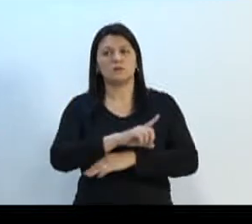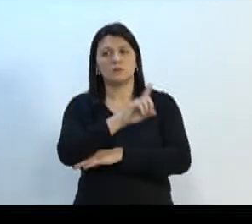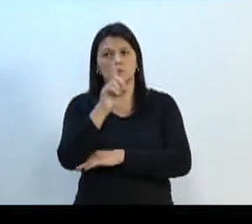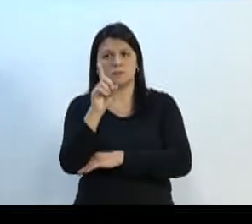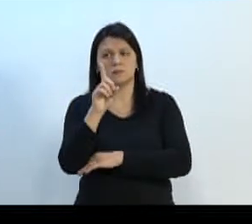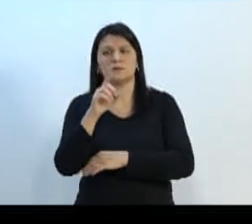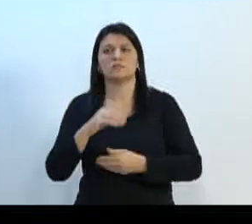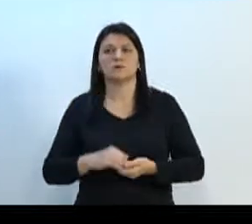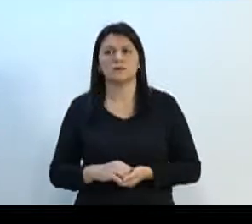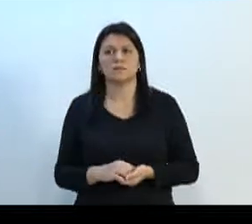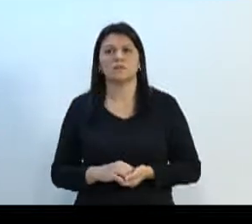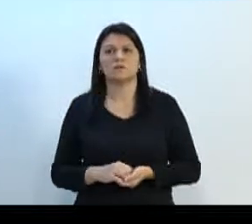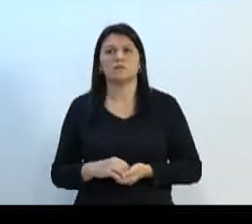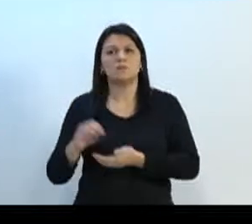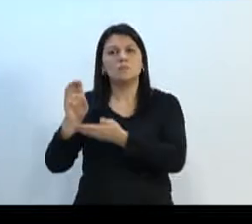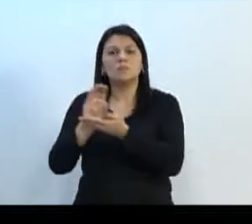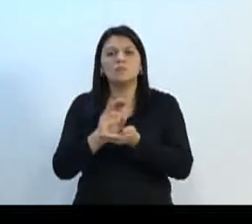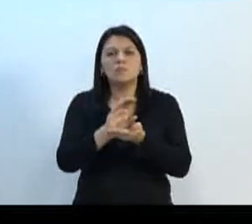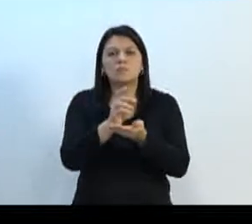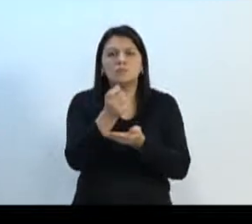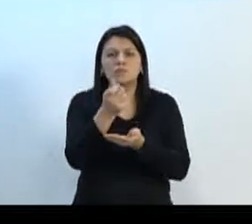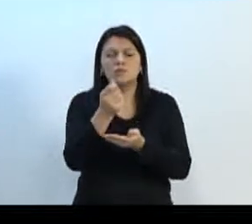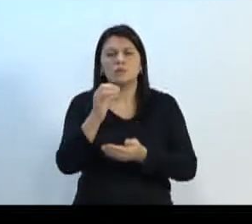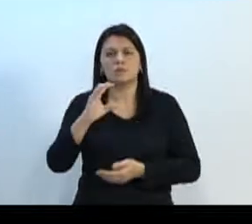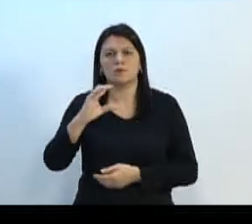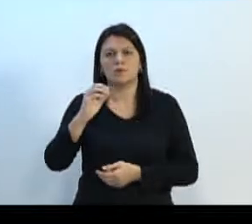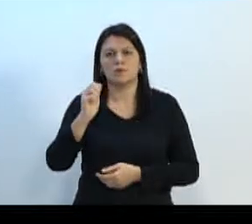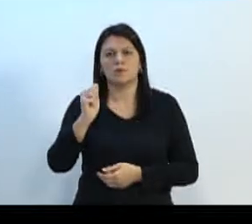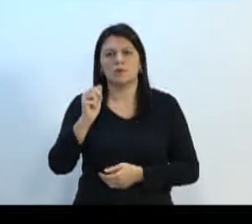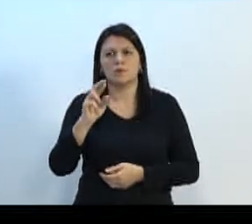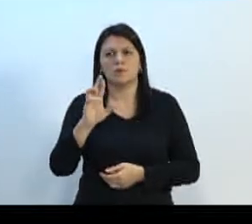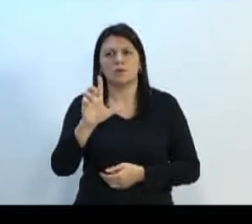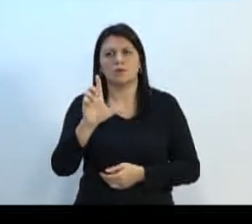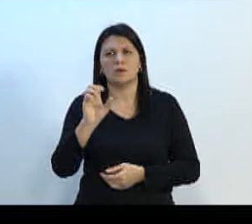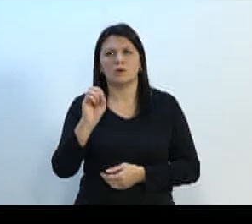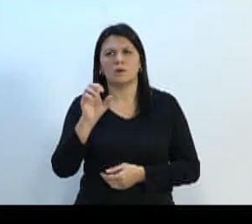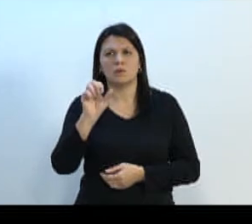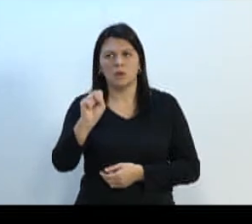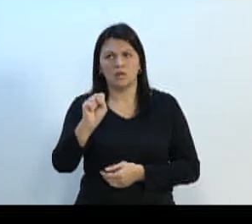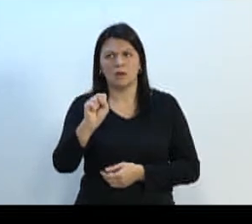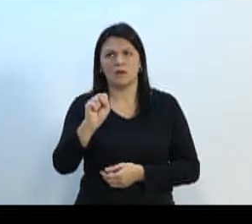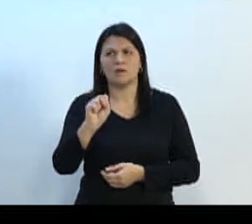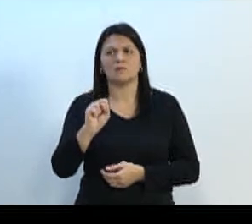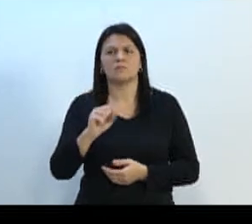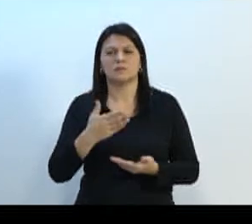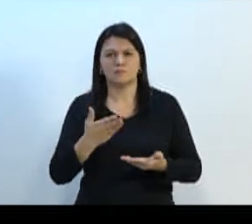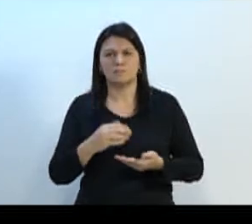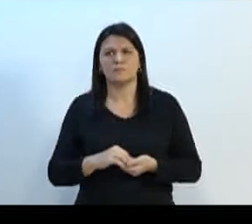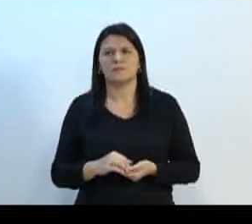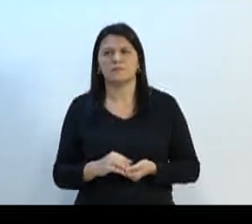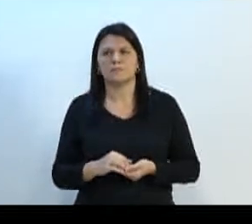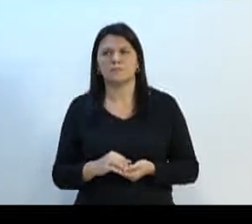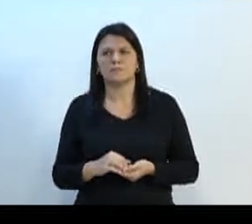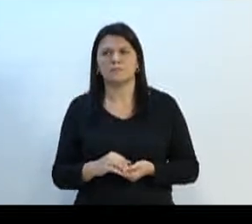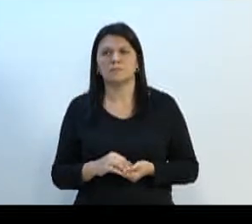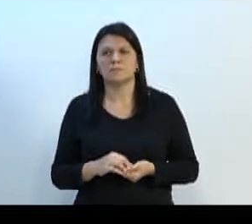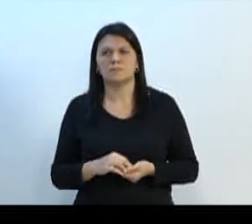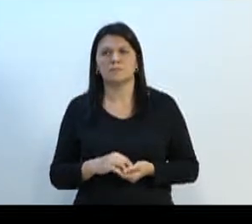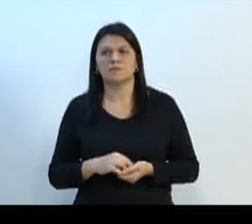recurso para Carlos Krieger, o vereador Ias Mantal, fez o convite para uma parte da comissão, não foi